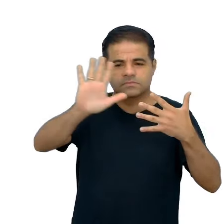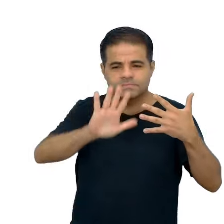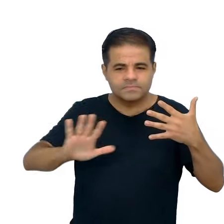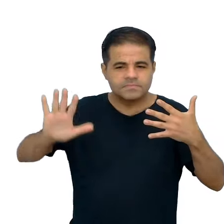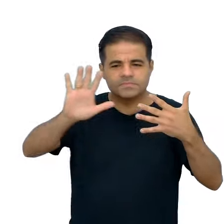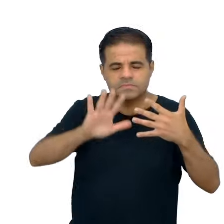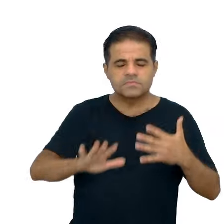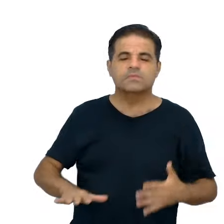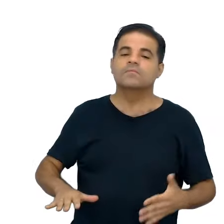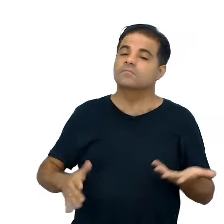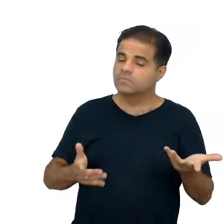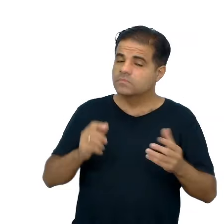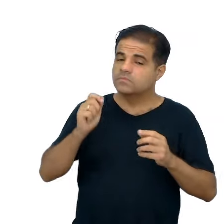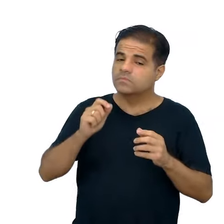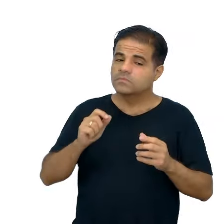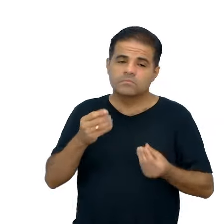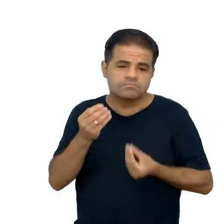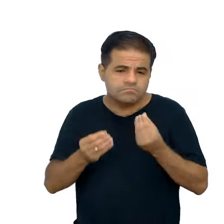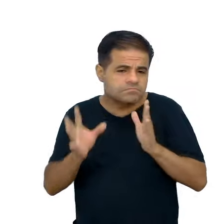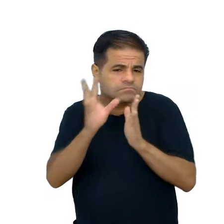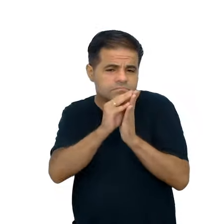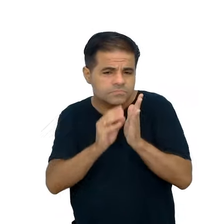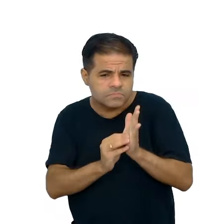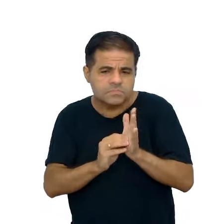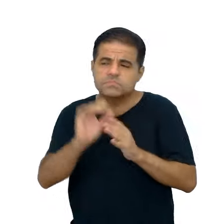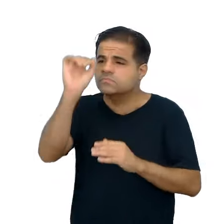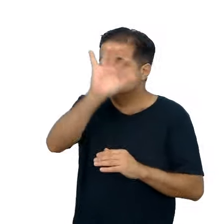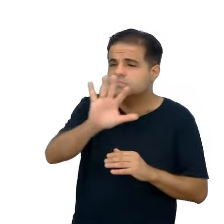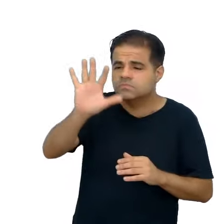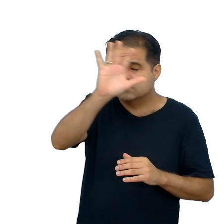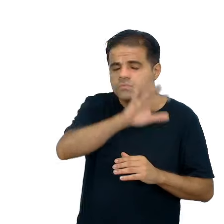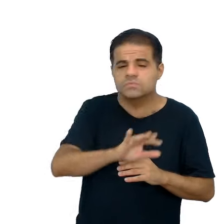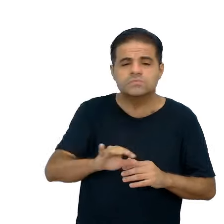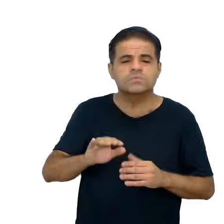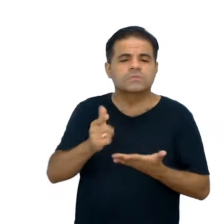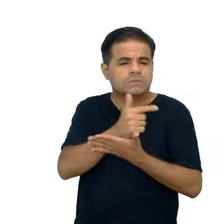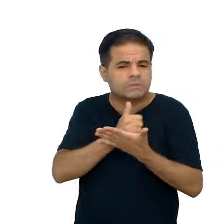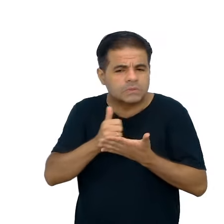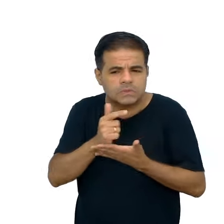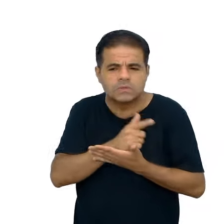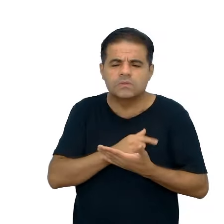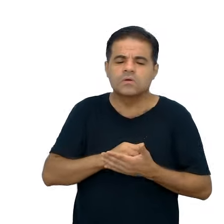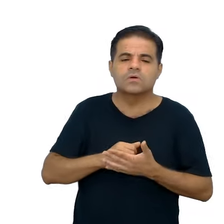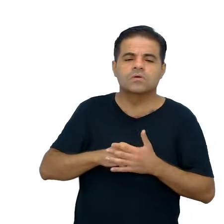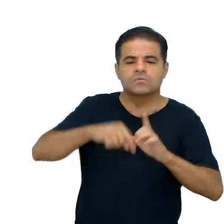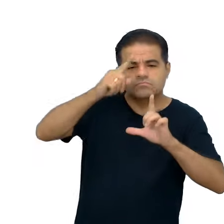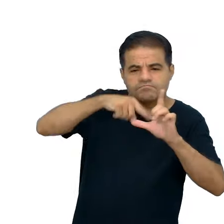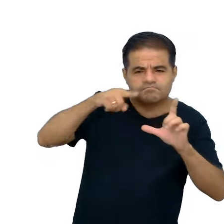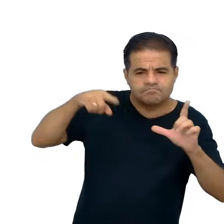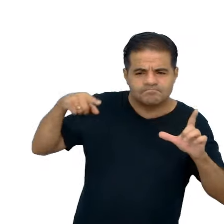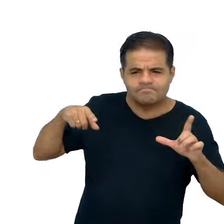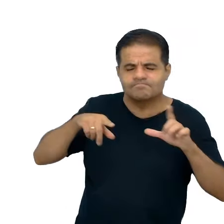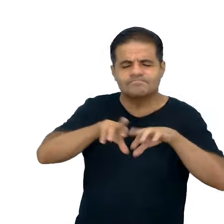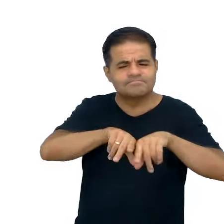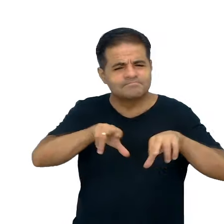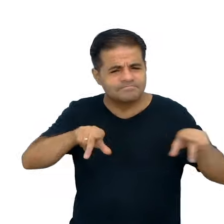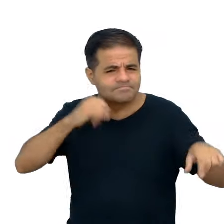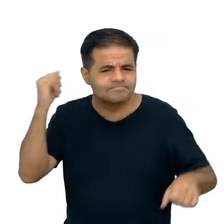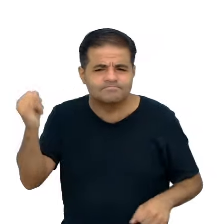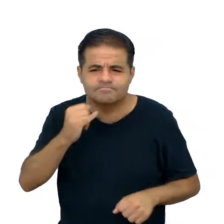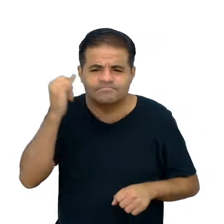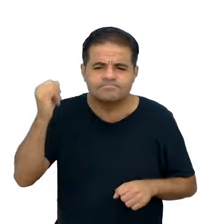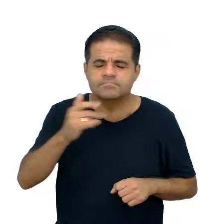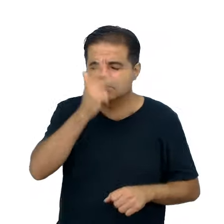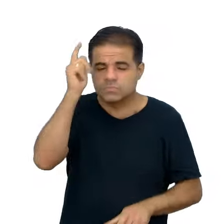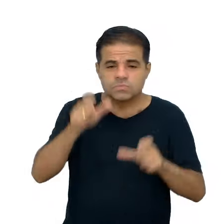os textos onde constam as imagens, as ilustrações, o infográfico, são muito importantes para que